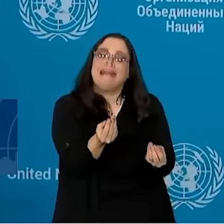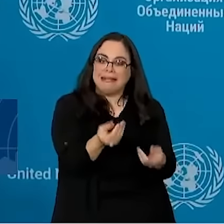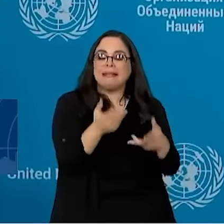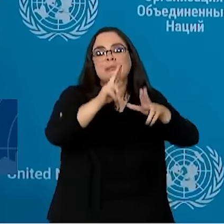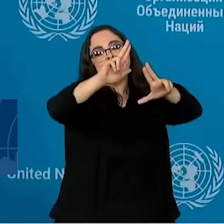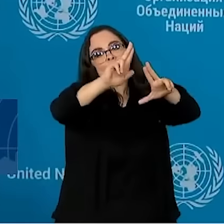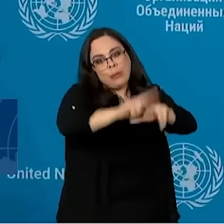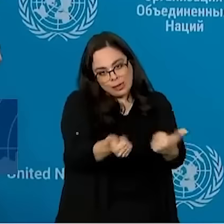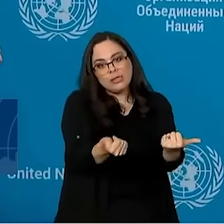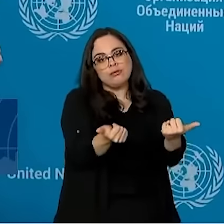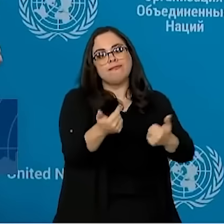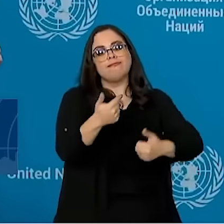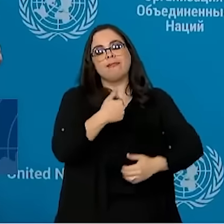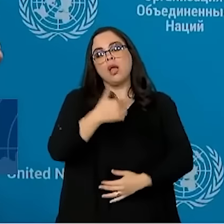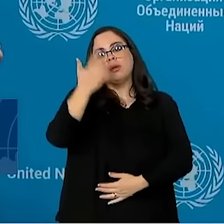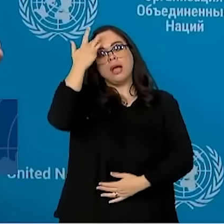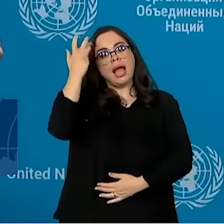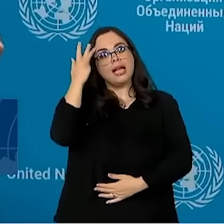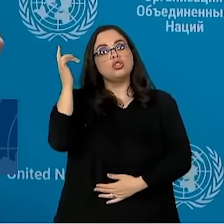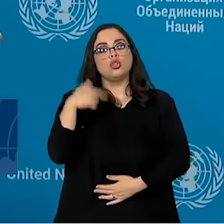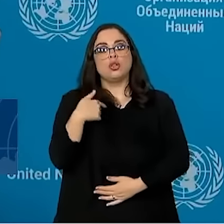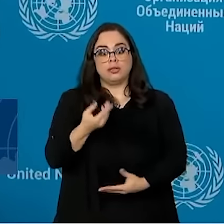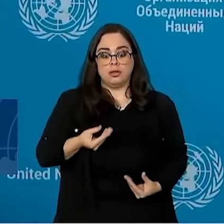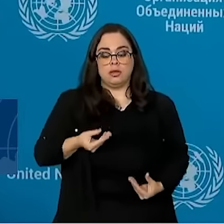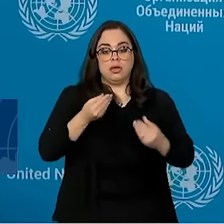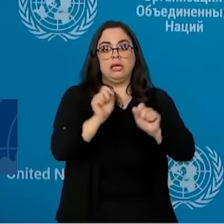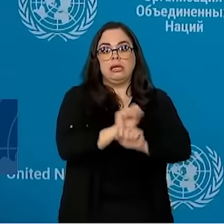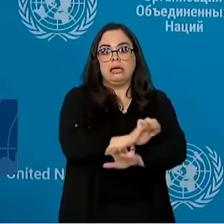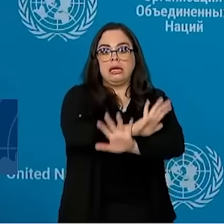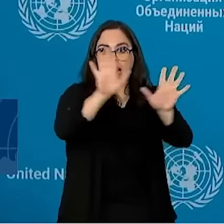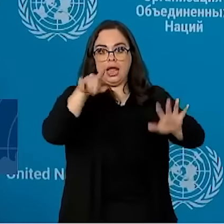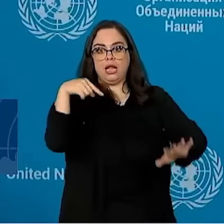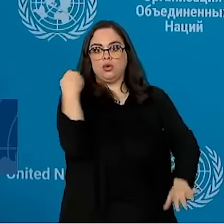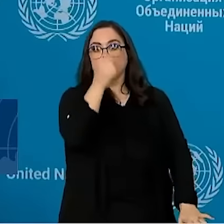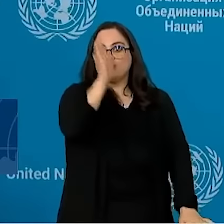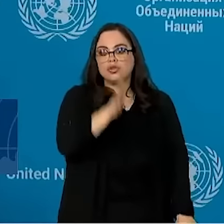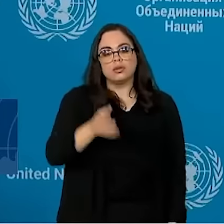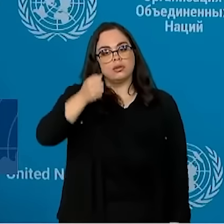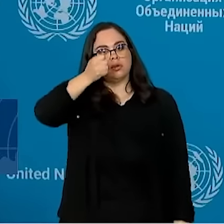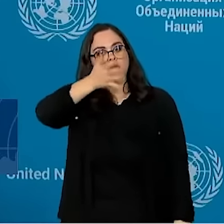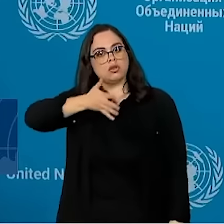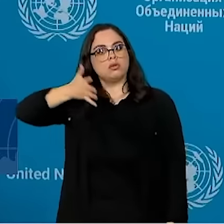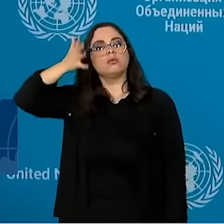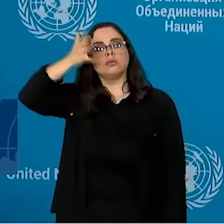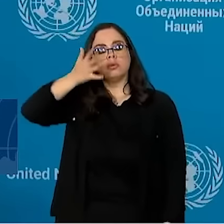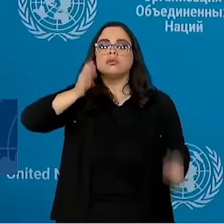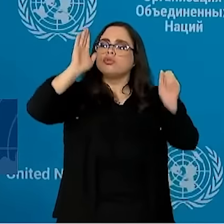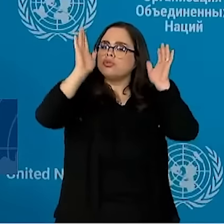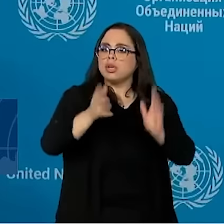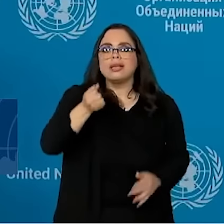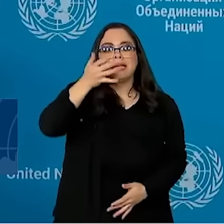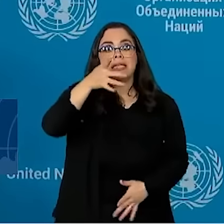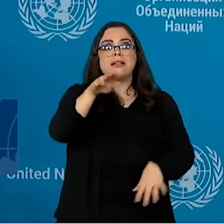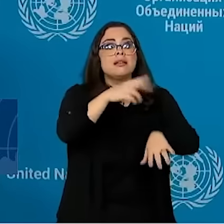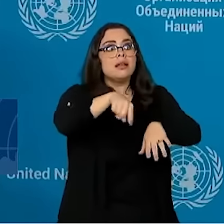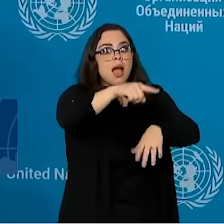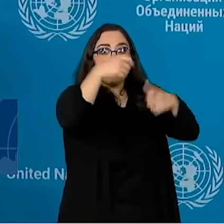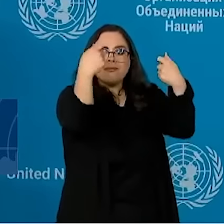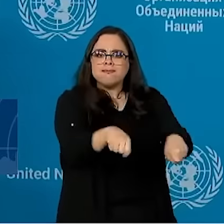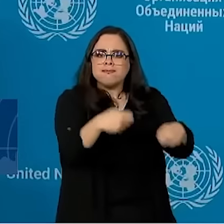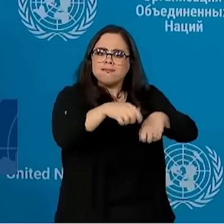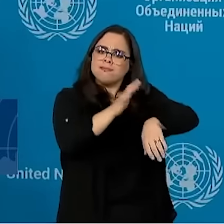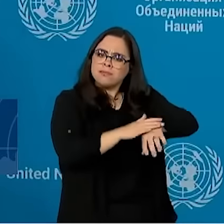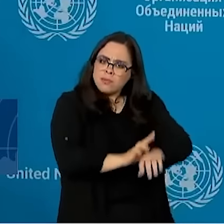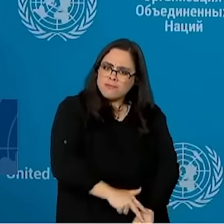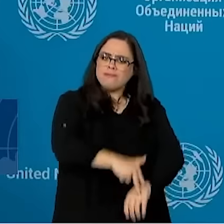Então, acho que a gente deixou isso claro no nosso discurso. A gente deixou clara a necessidade da ONU,